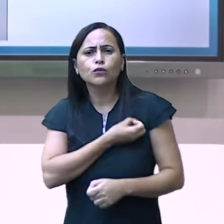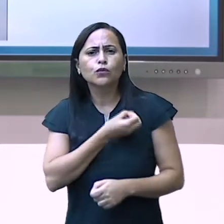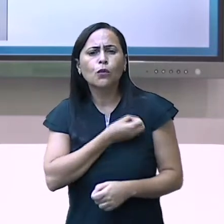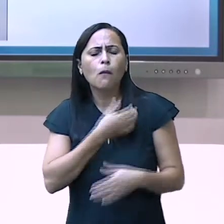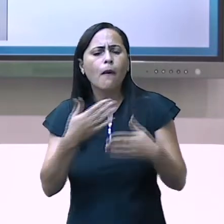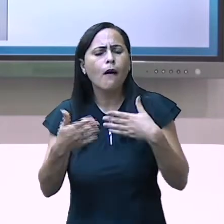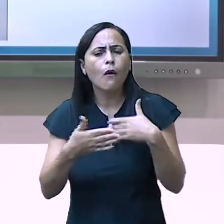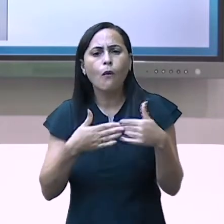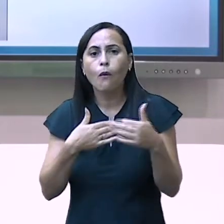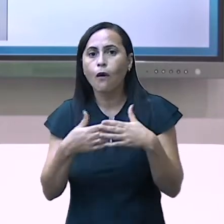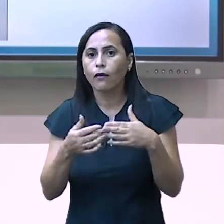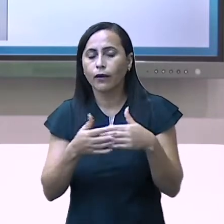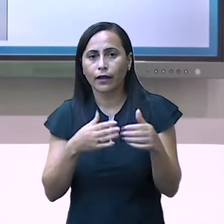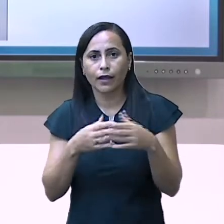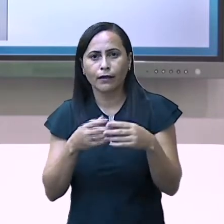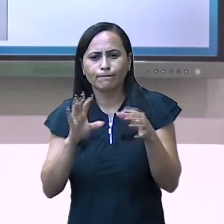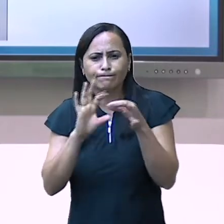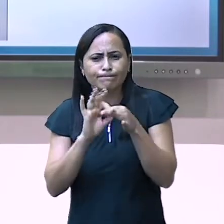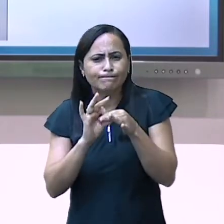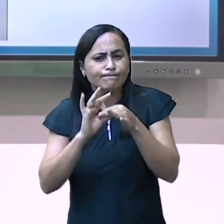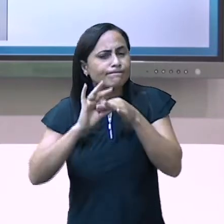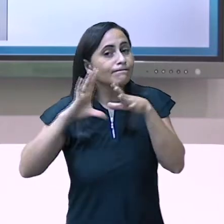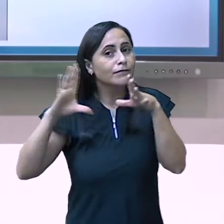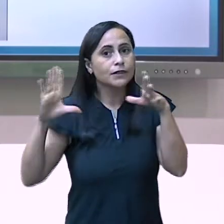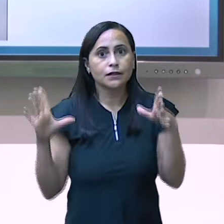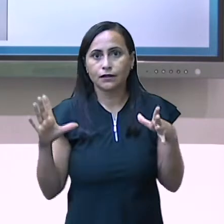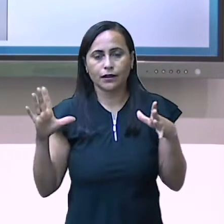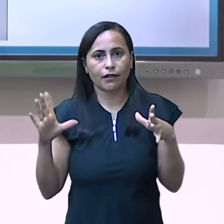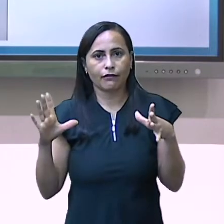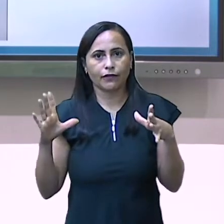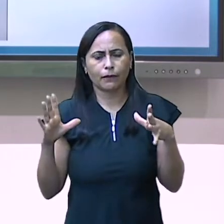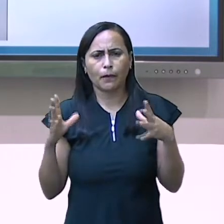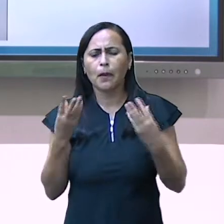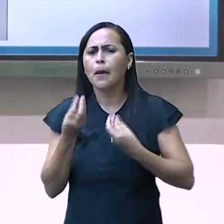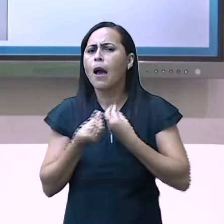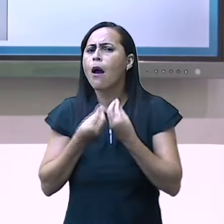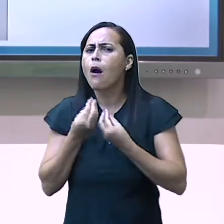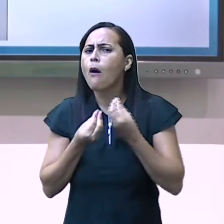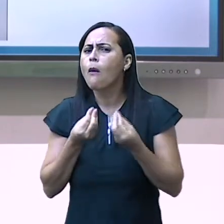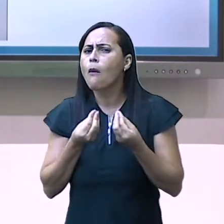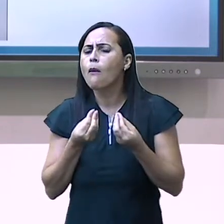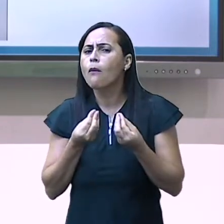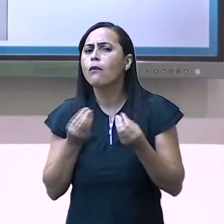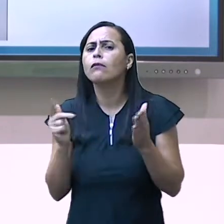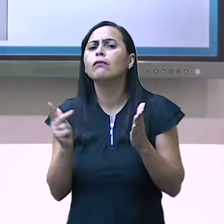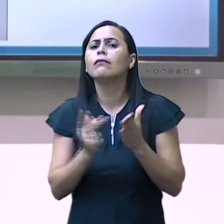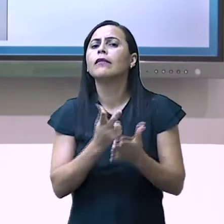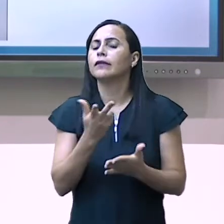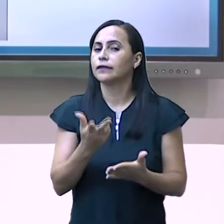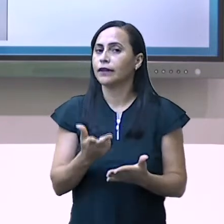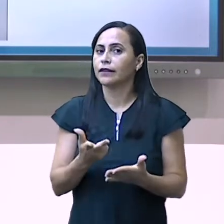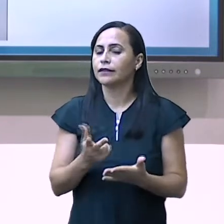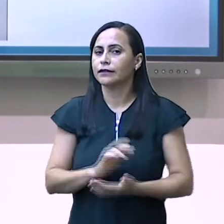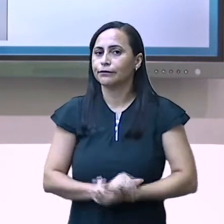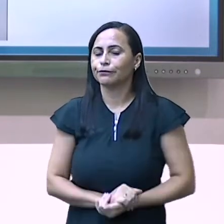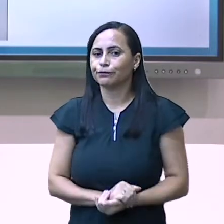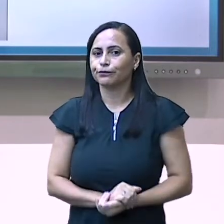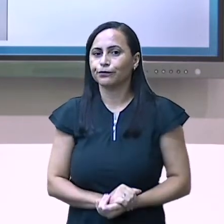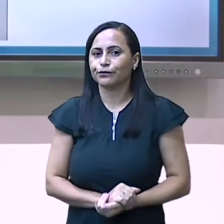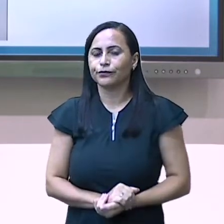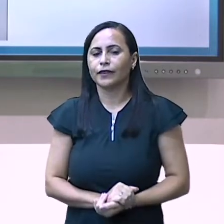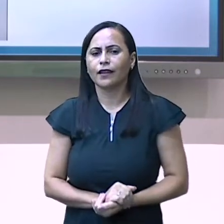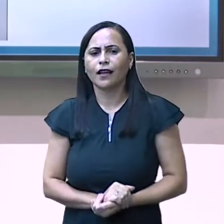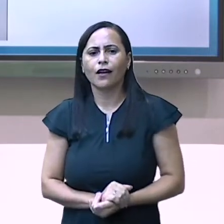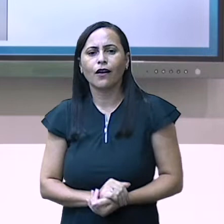infinitos. Mas como que isso acontece? Isso acontece de acordo com